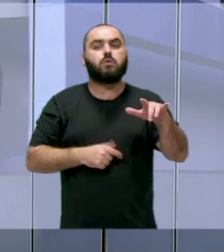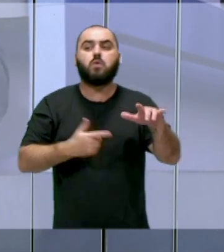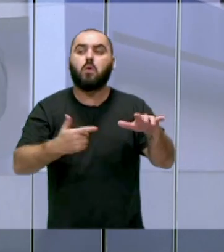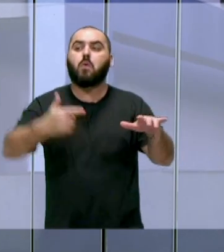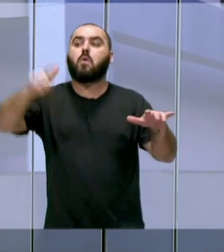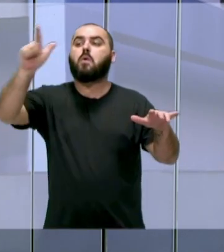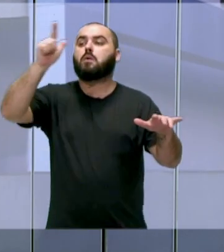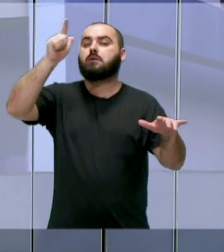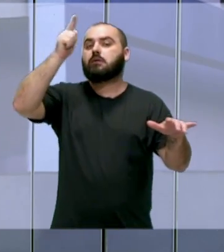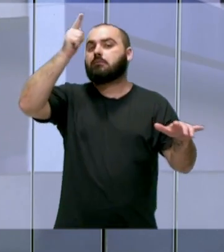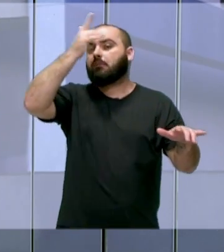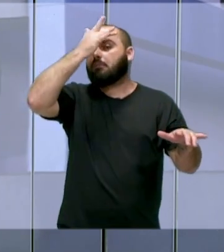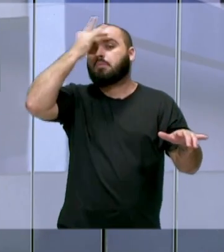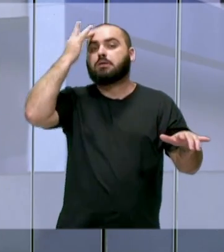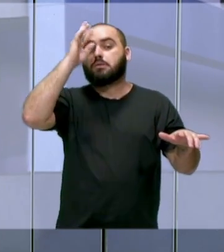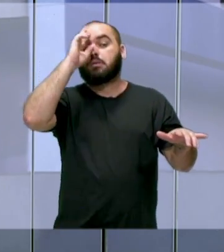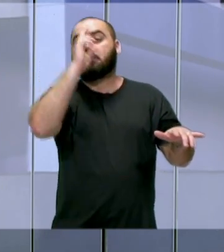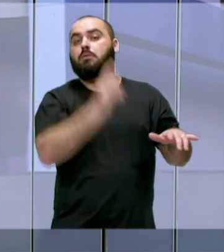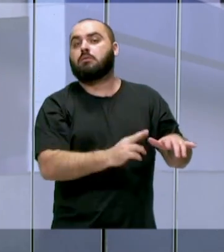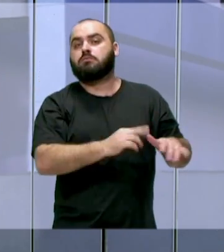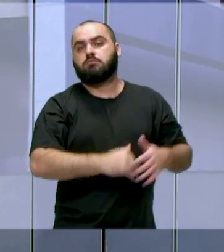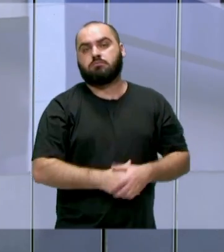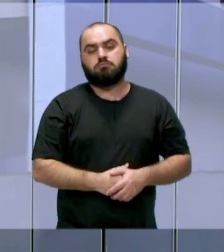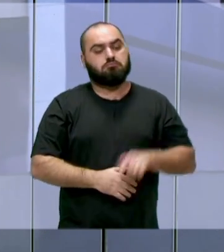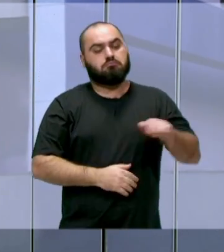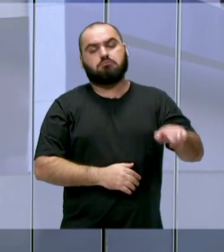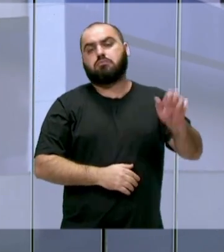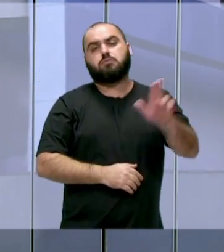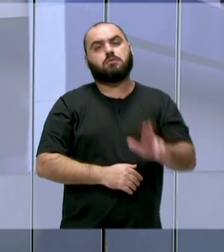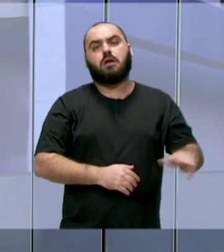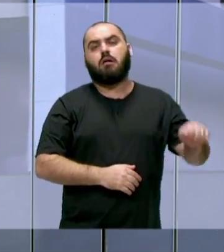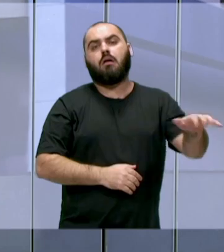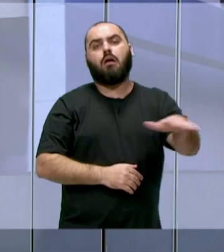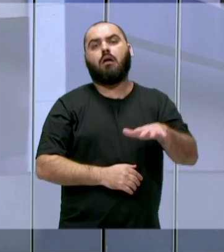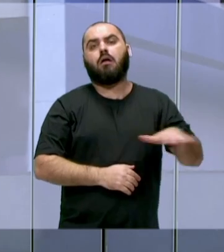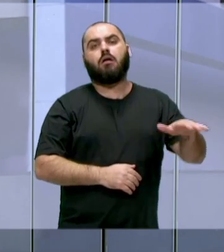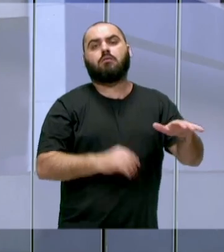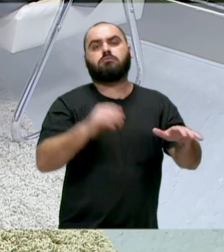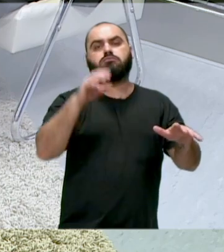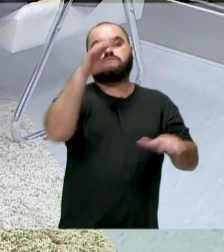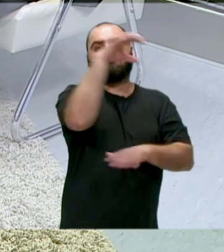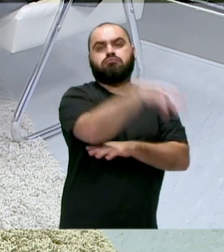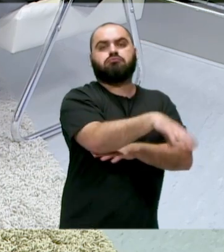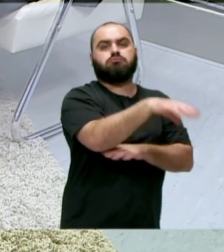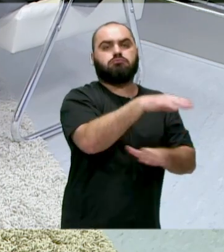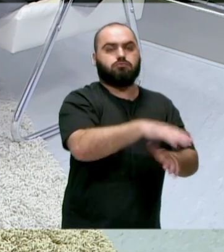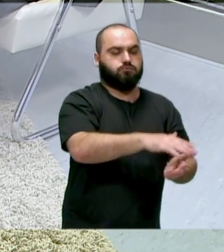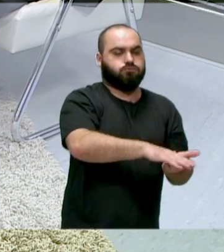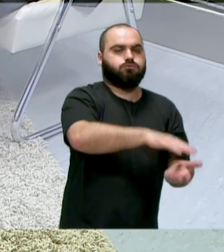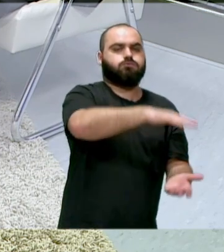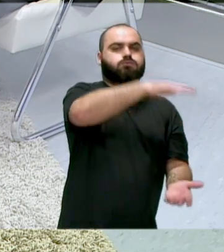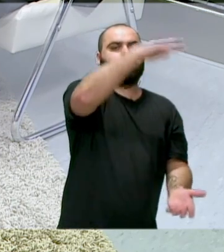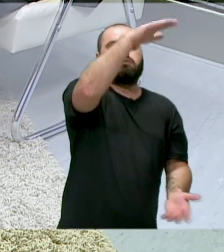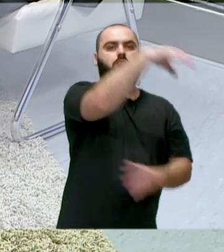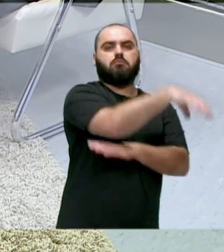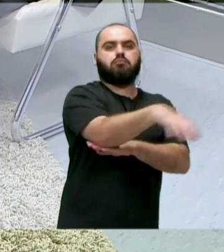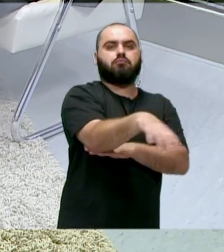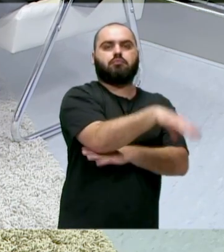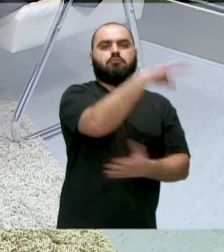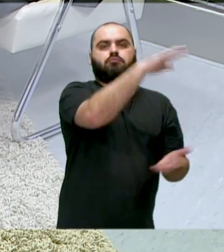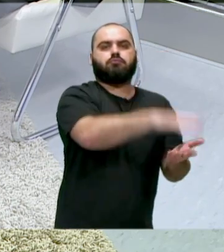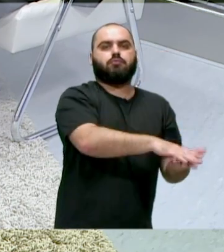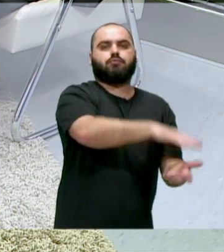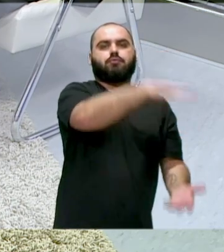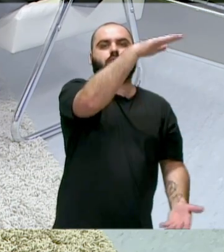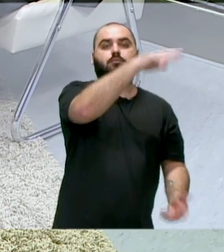novo operador do porto. Ou seja, na prática ele poderia usar uma área dessa para encher de contêiner. Então, nós botamos os requerimentos